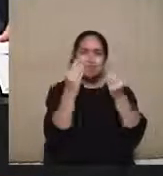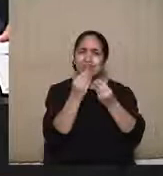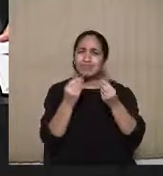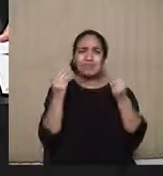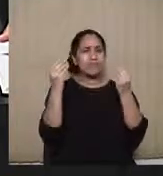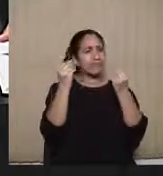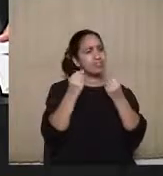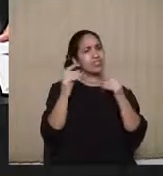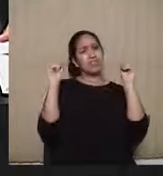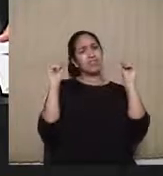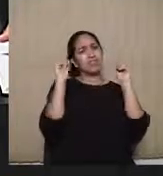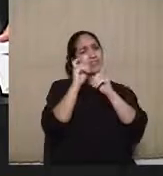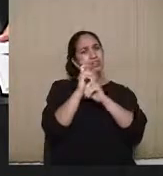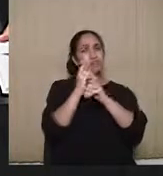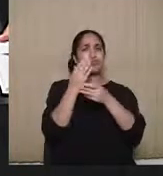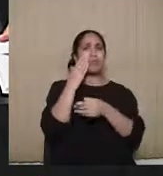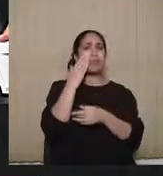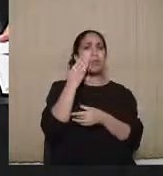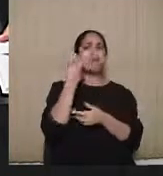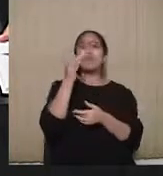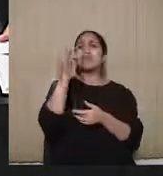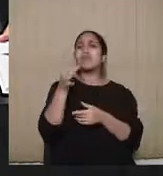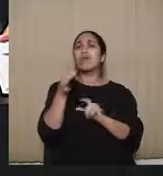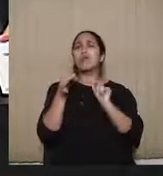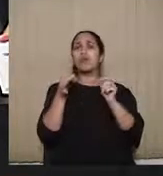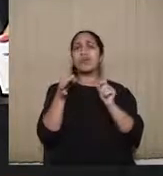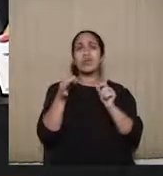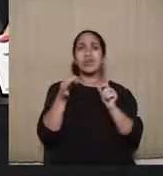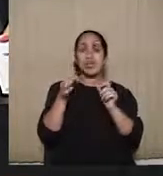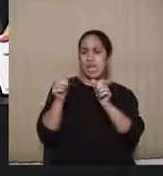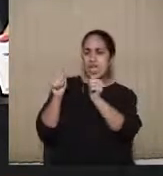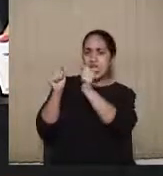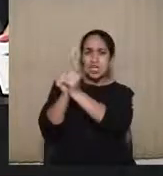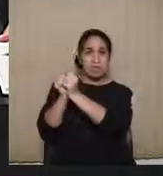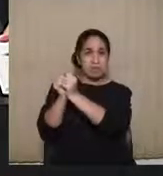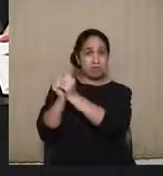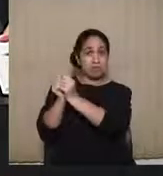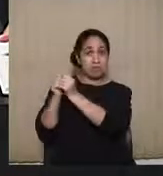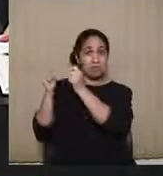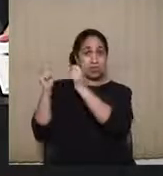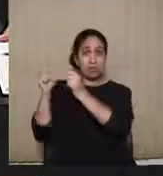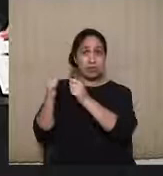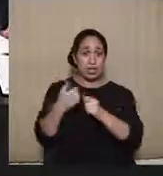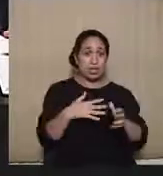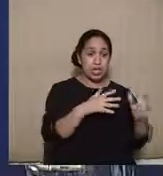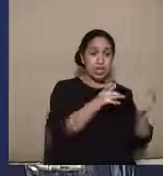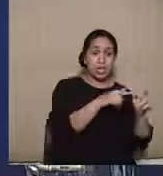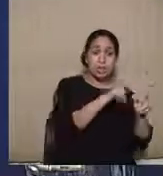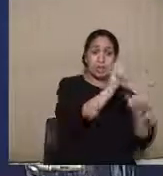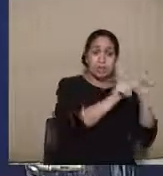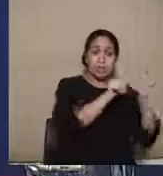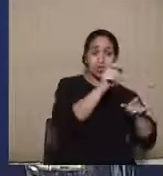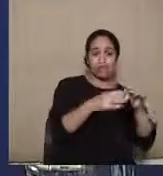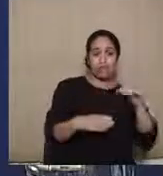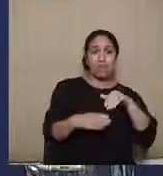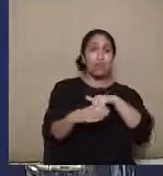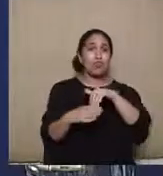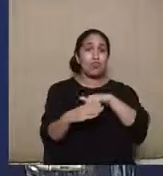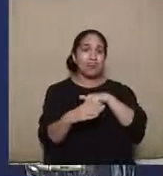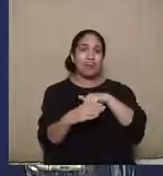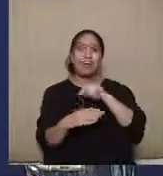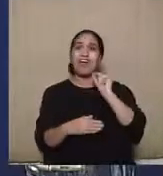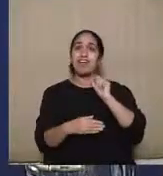essa nossa possibilidade de saber, com certeza, quem é equipe de campanha e quem é eleitor. Ou seja, quem é que está